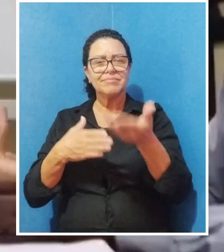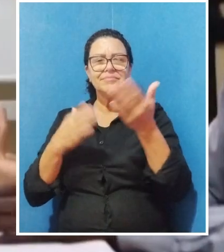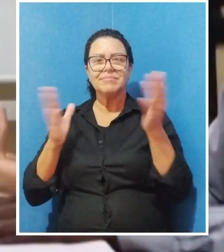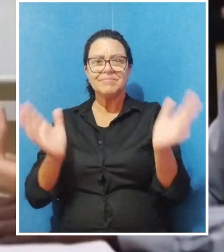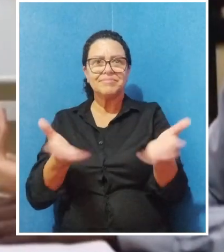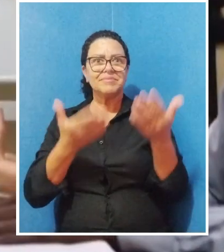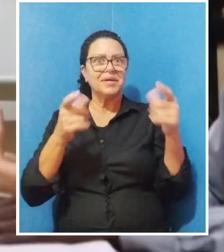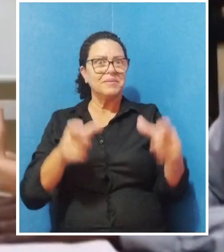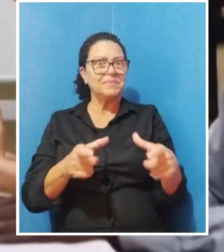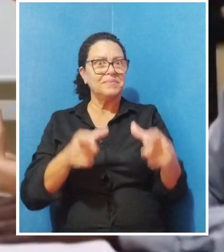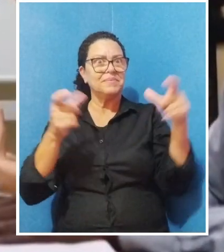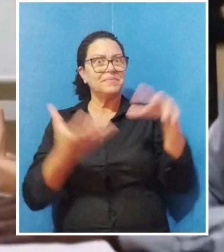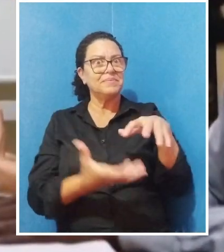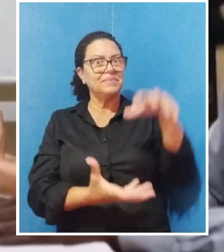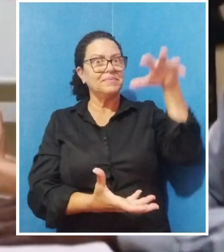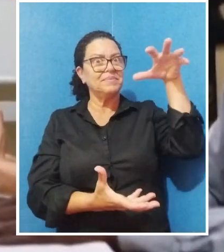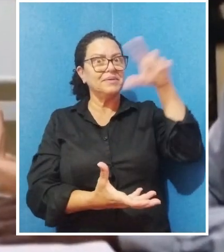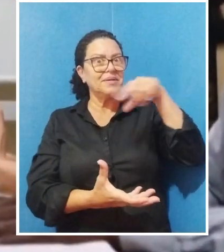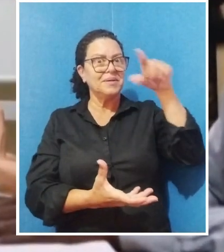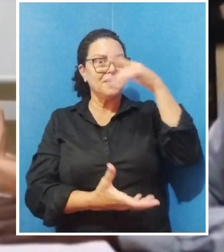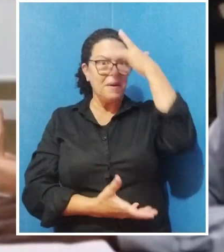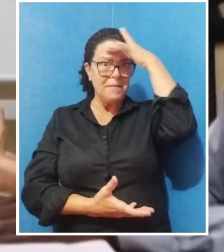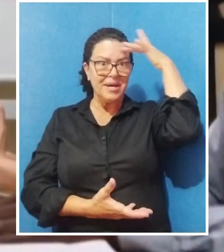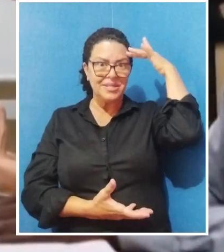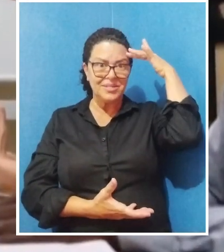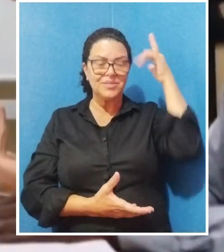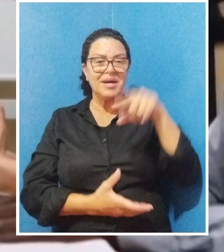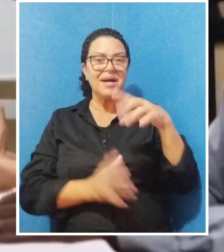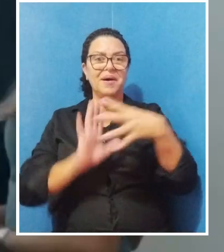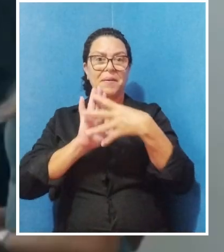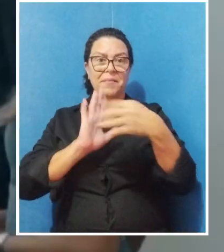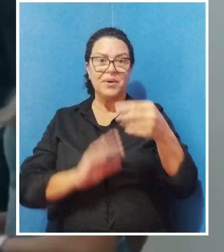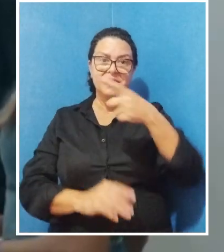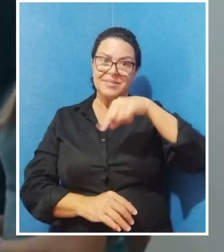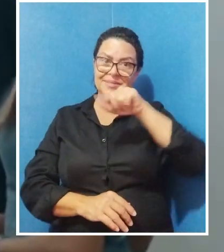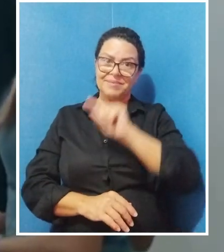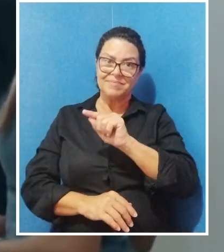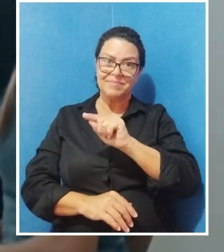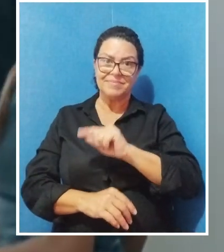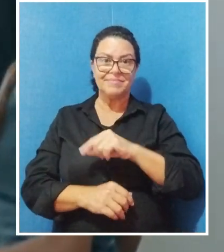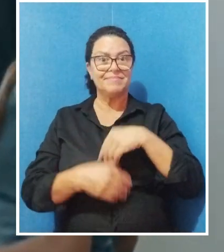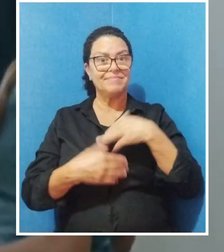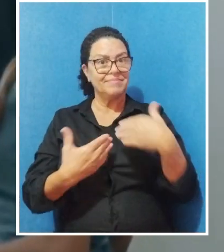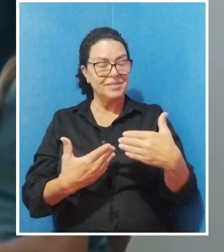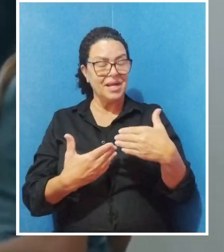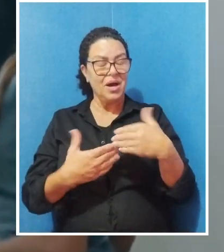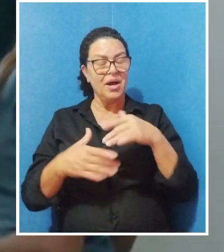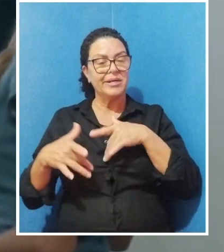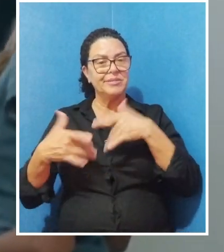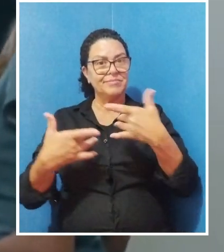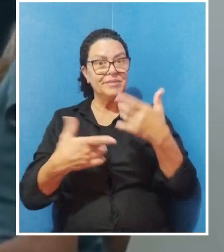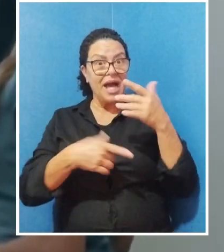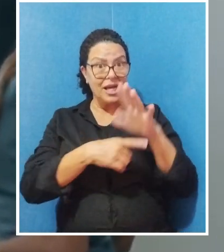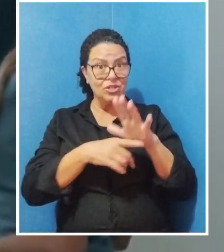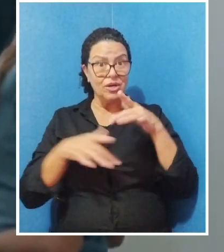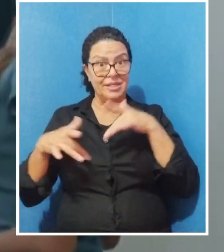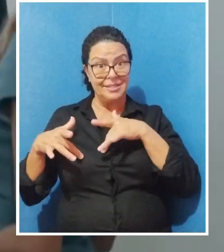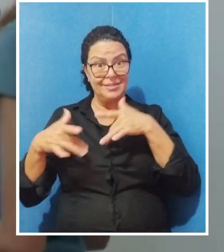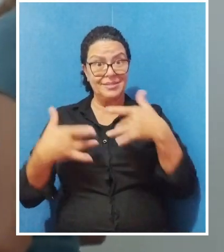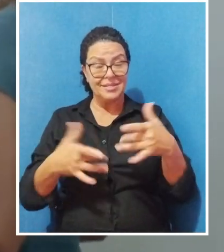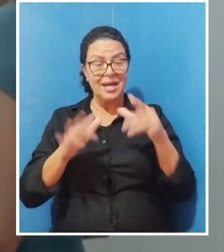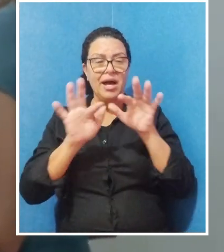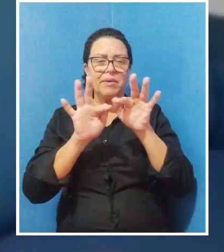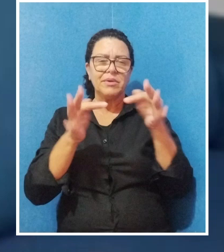subordinados a crescerem como pessoas, sendo um modelo para eles. Um dos benefícios da